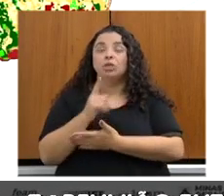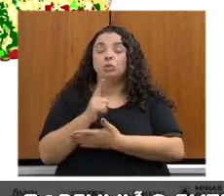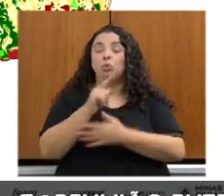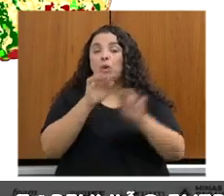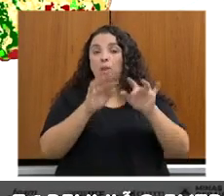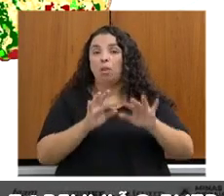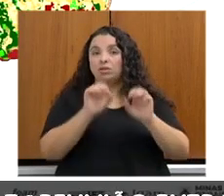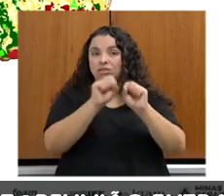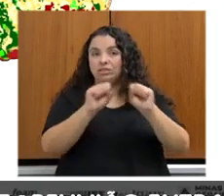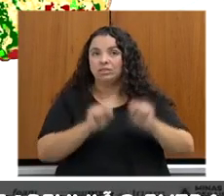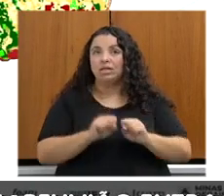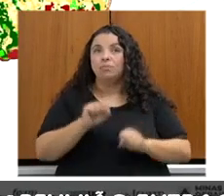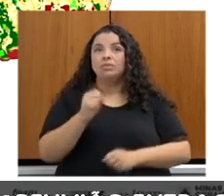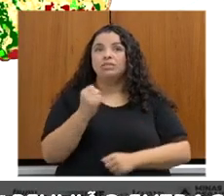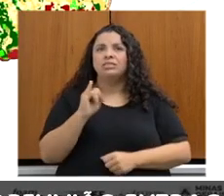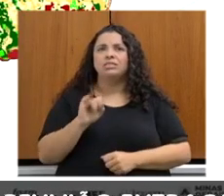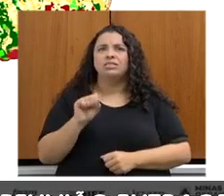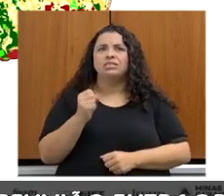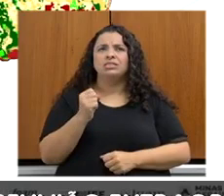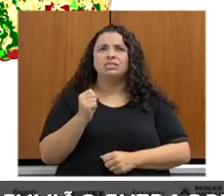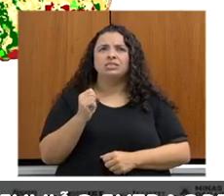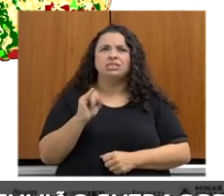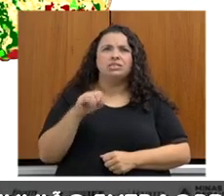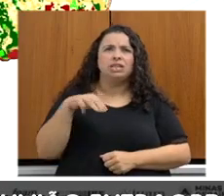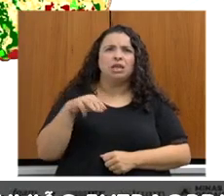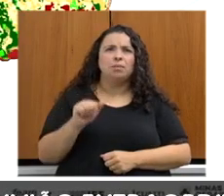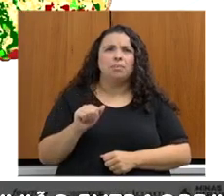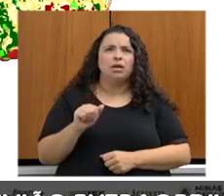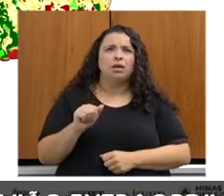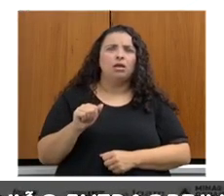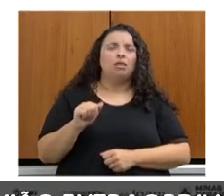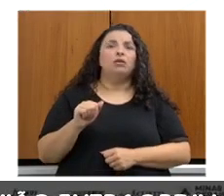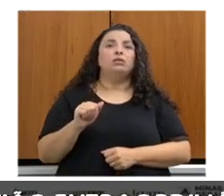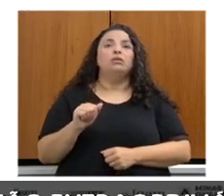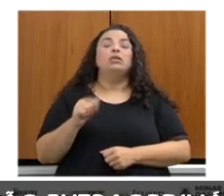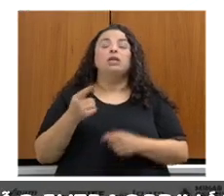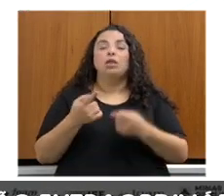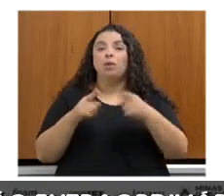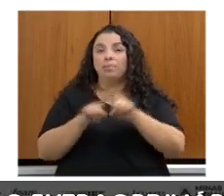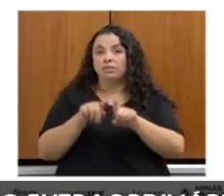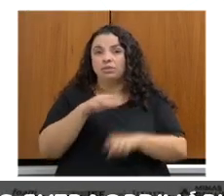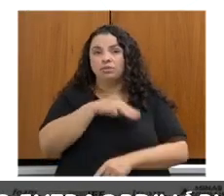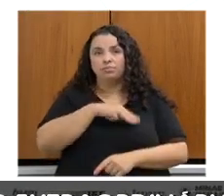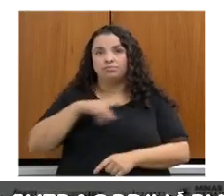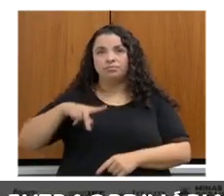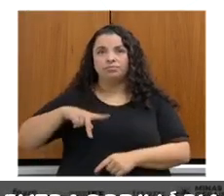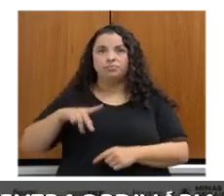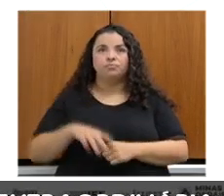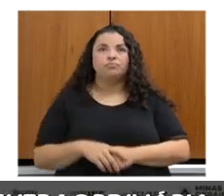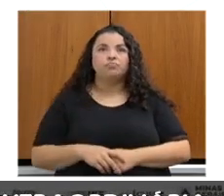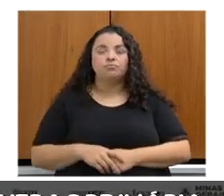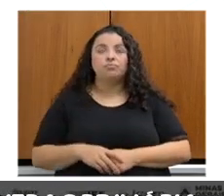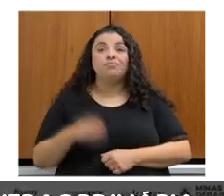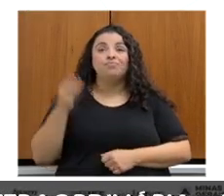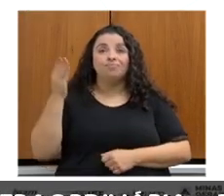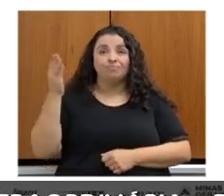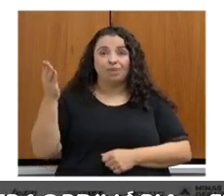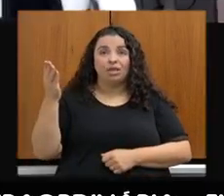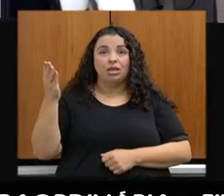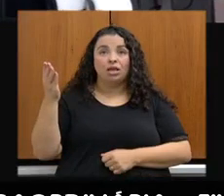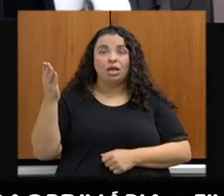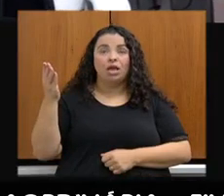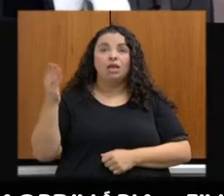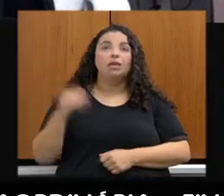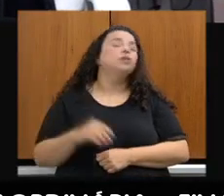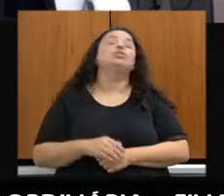desse sistema que está sendo desenvolvido em parceria, inclusive, com o Ministério Público. Bem, aqui, então, nessa primeira